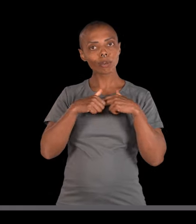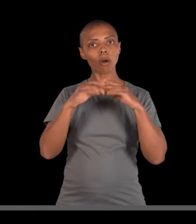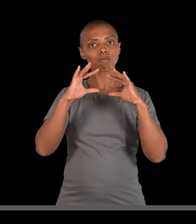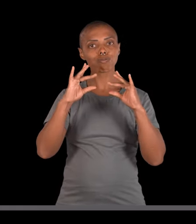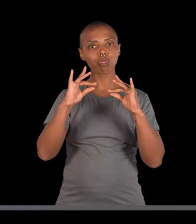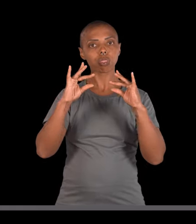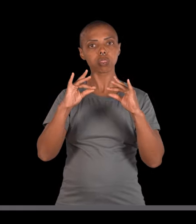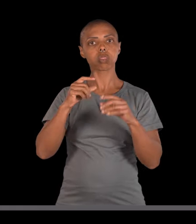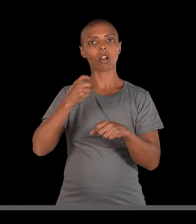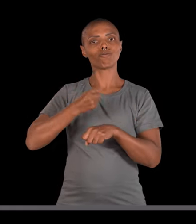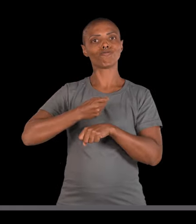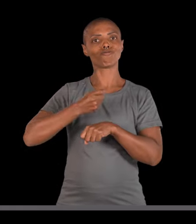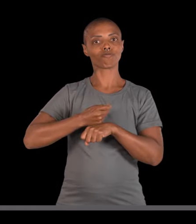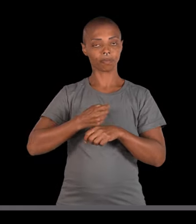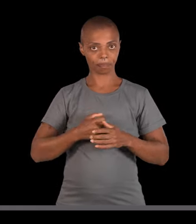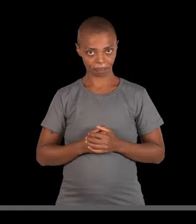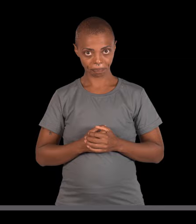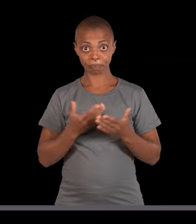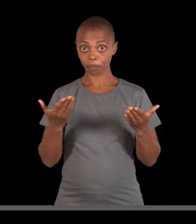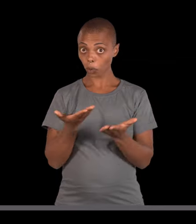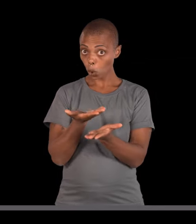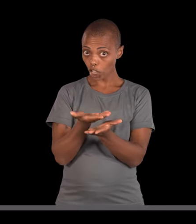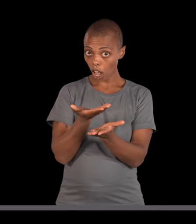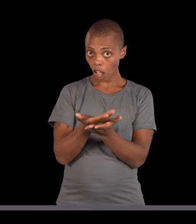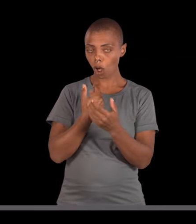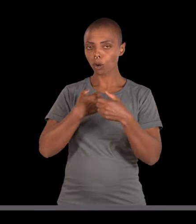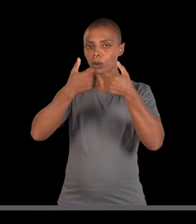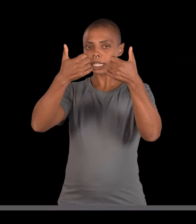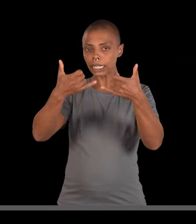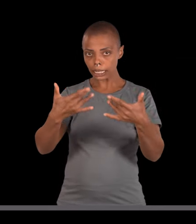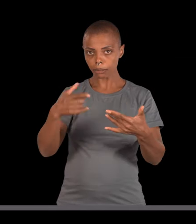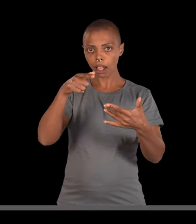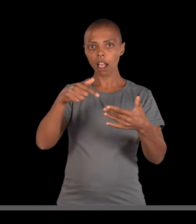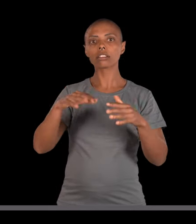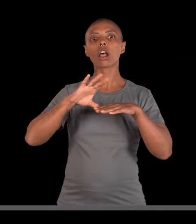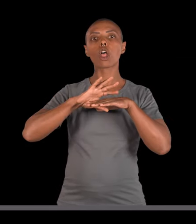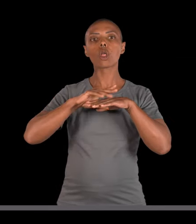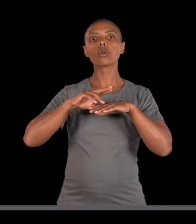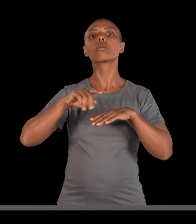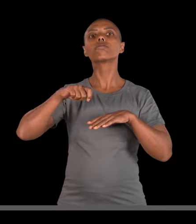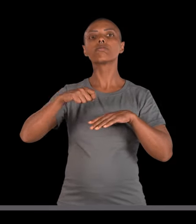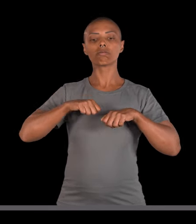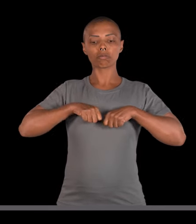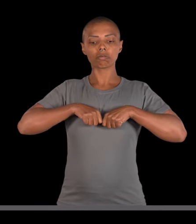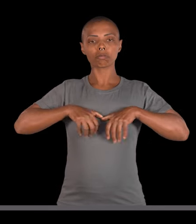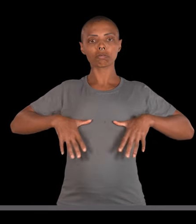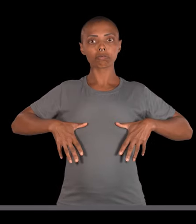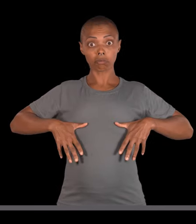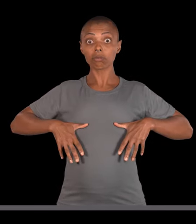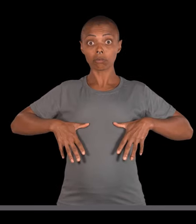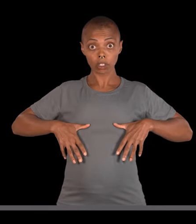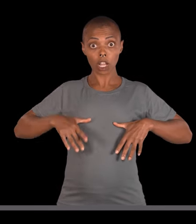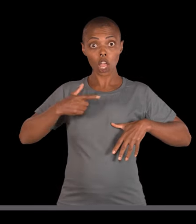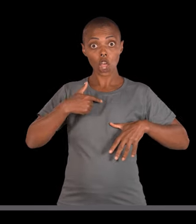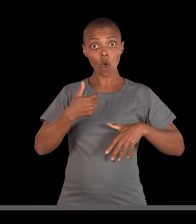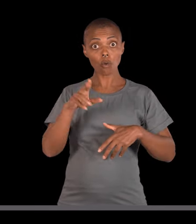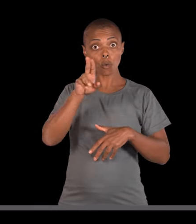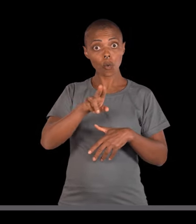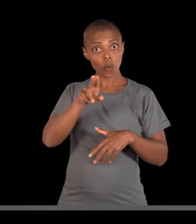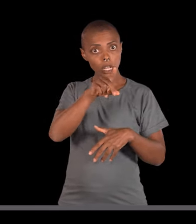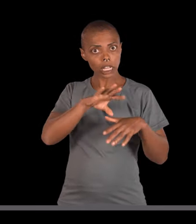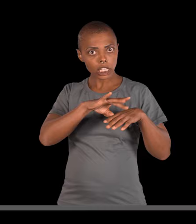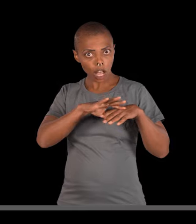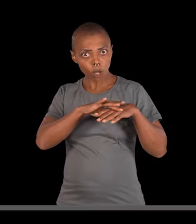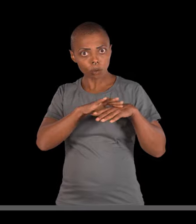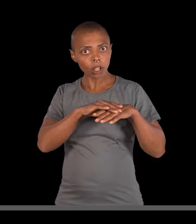do nosso suor. Nessa videoaula, eu vou te explicar a fibrose cística e vou usar essa doença para te ensinar a resolver